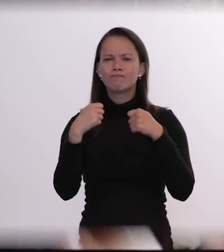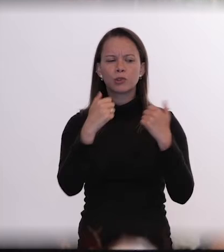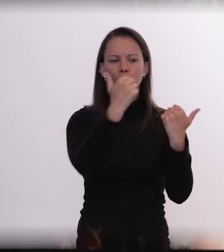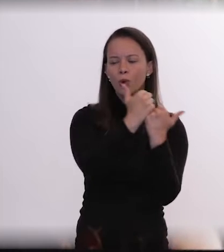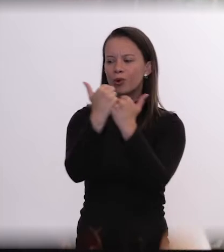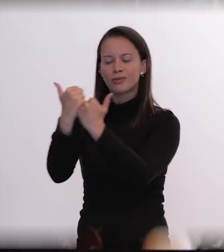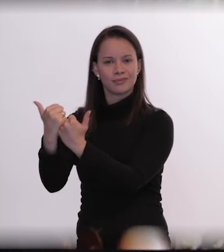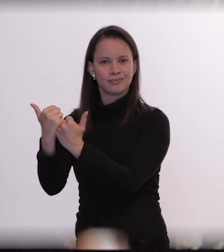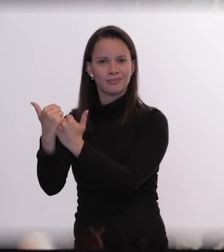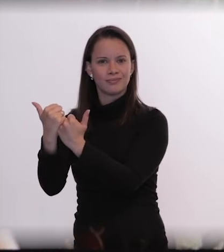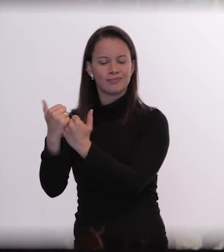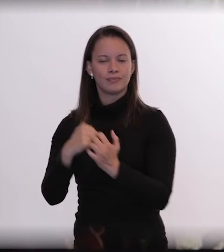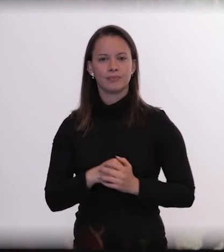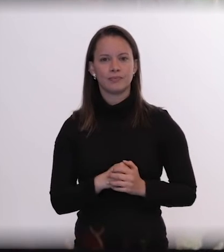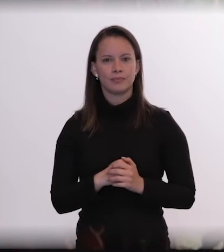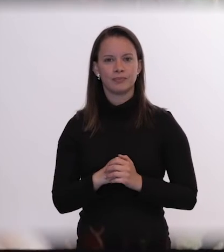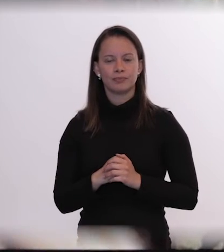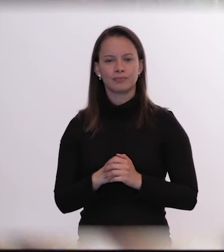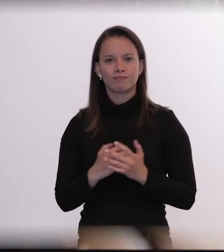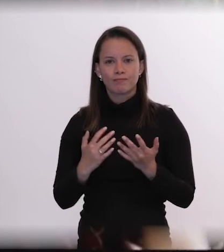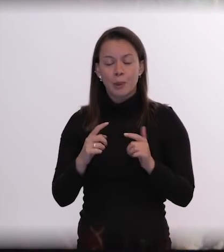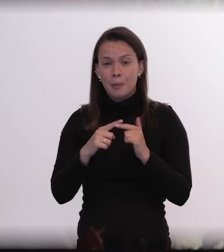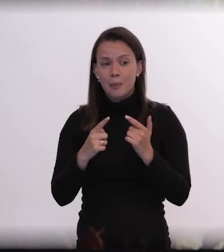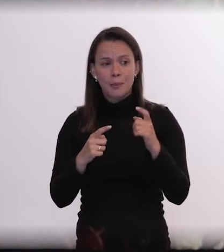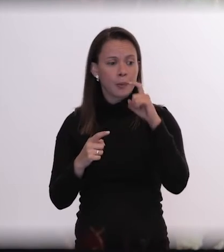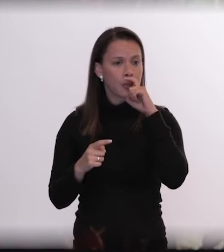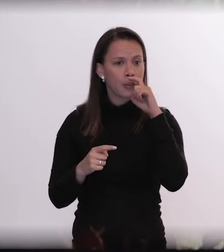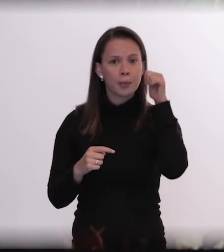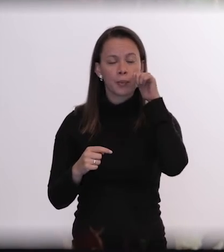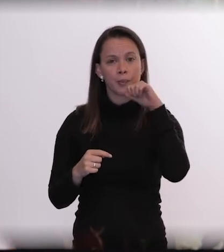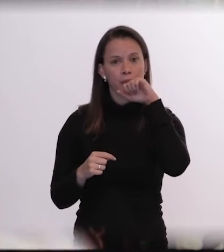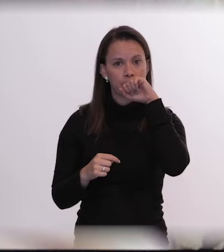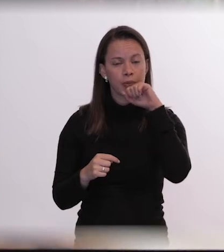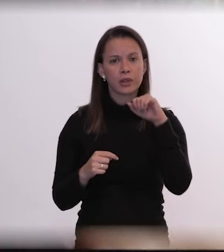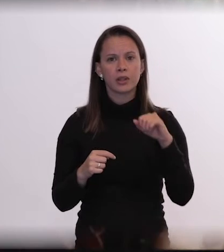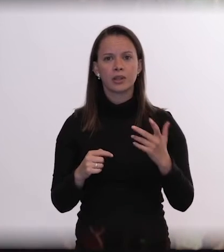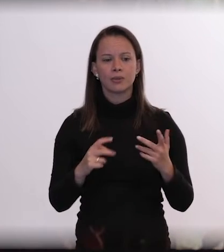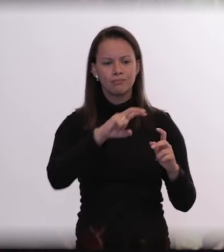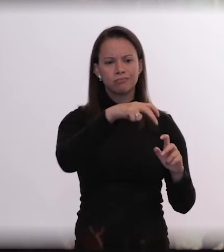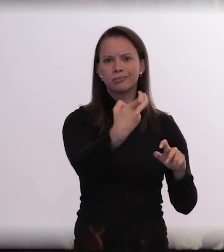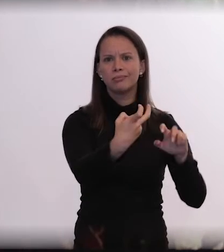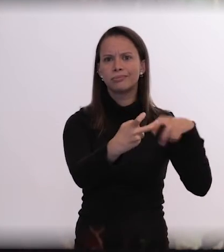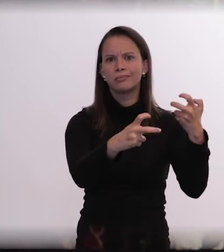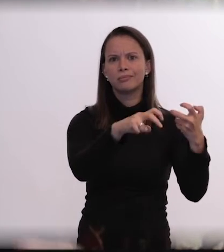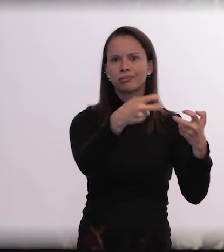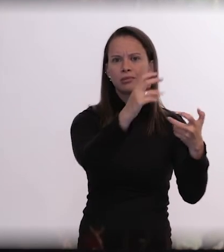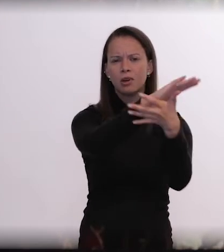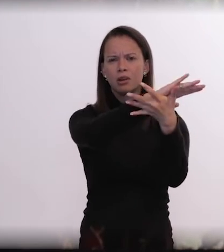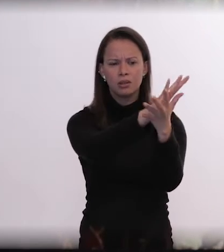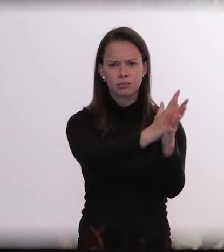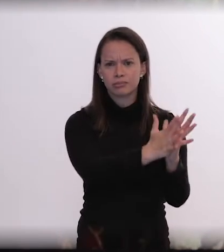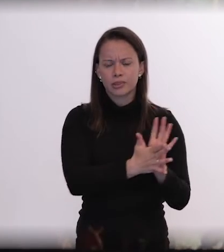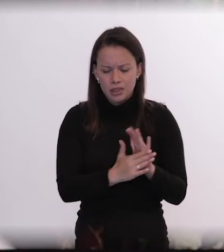suporte. Seus pais sendo despedaçados. Seus pais foram despedaçados nesse